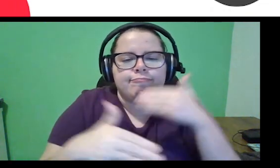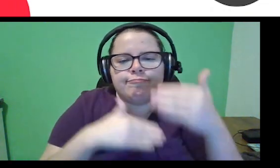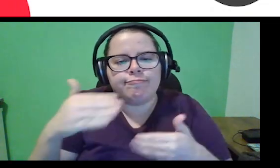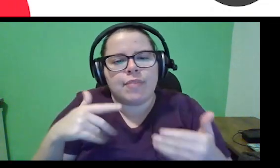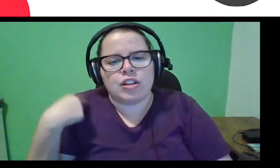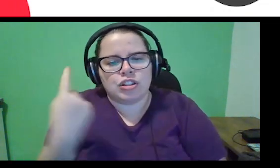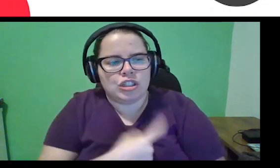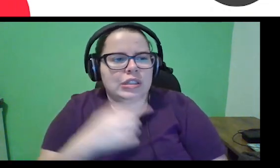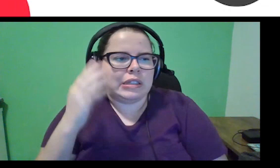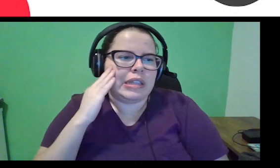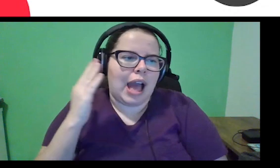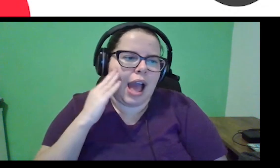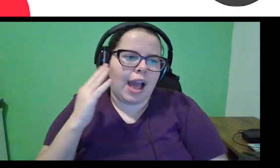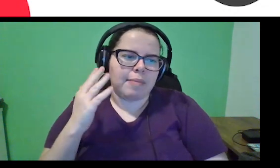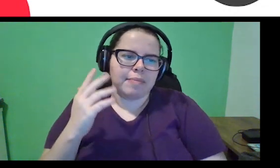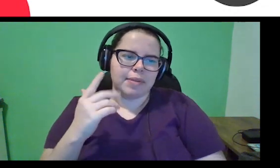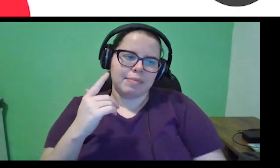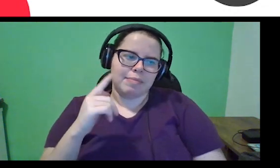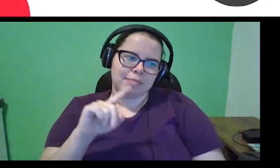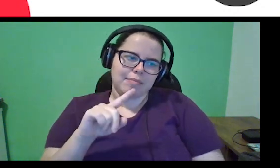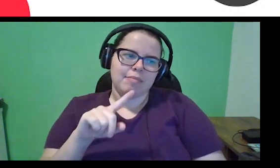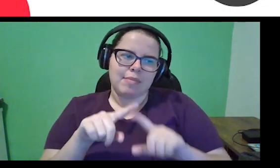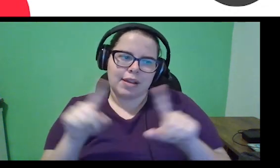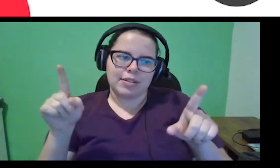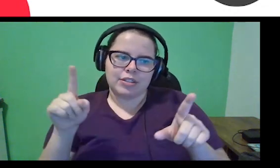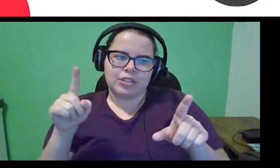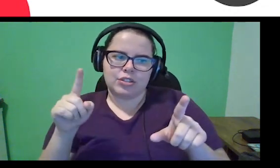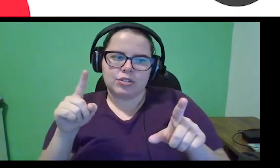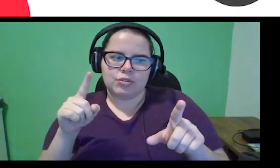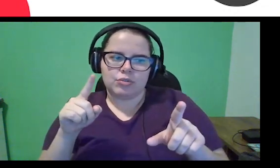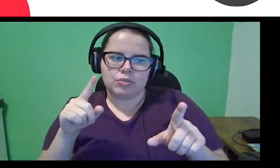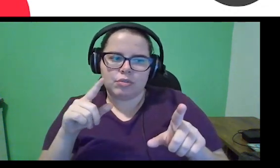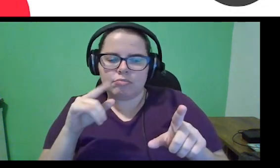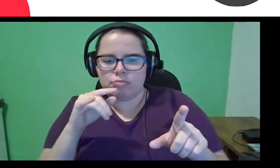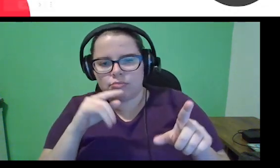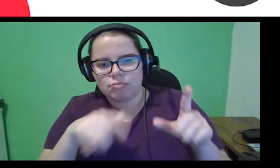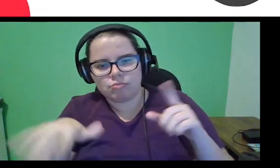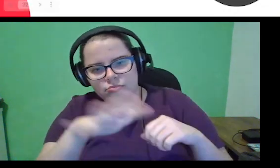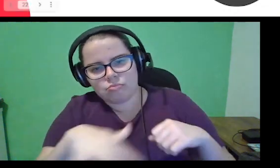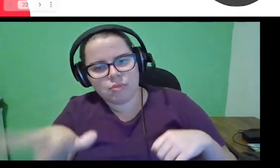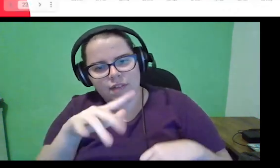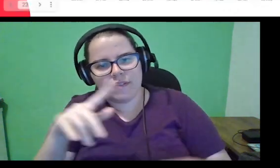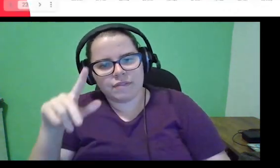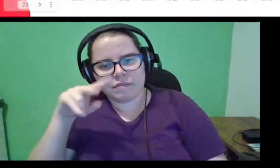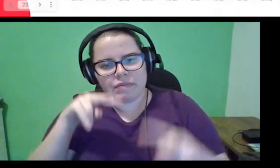utiliza em qualquer ferramenta, mas o importante é trazer a visão sobre o que está acontecendo.